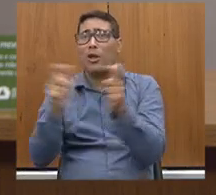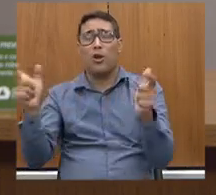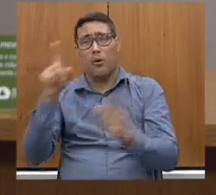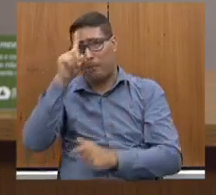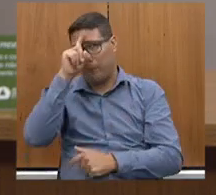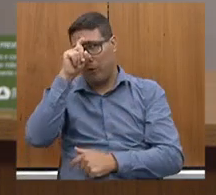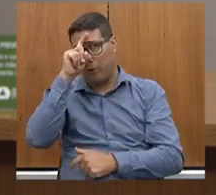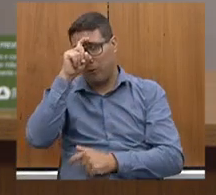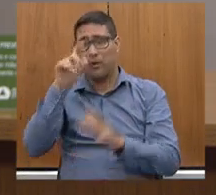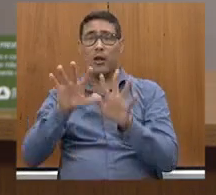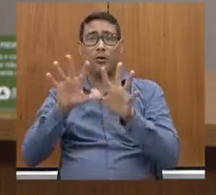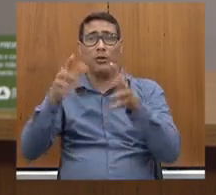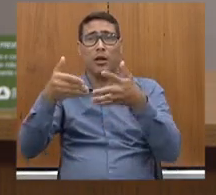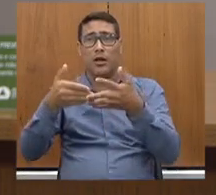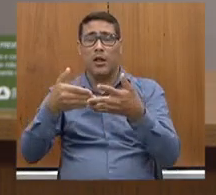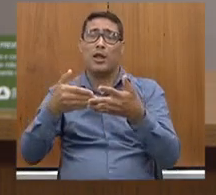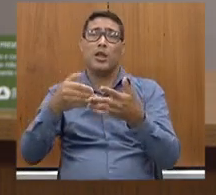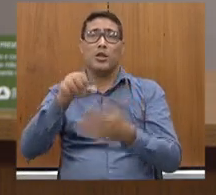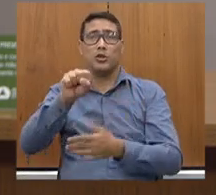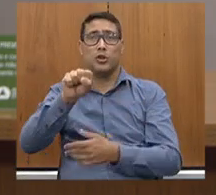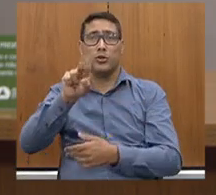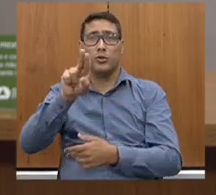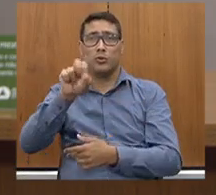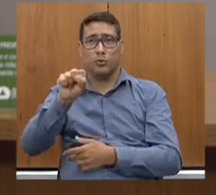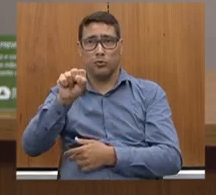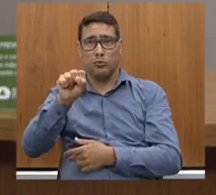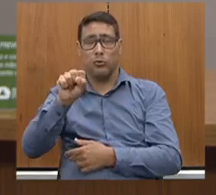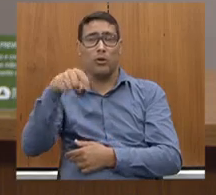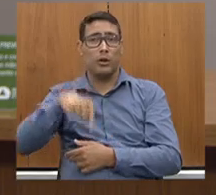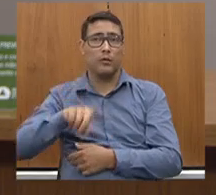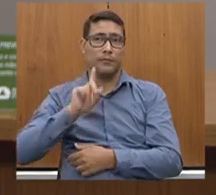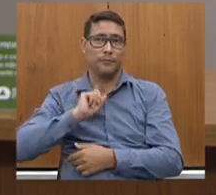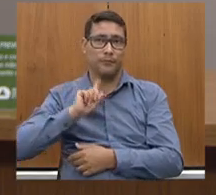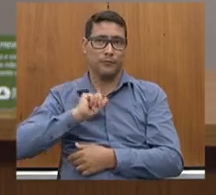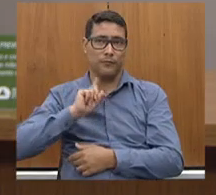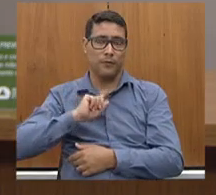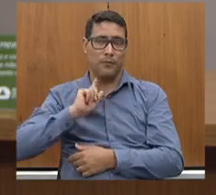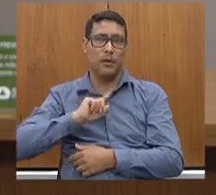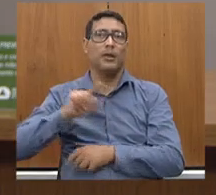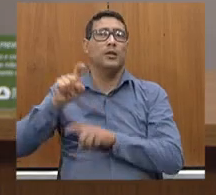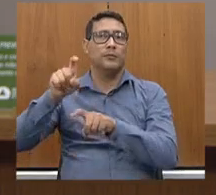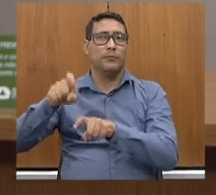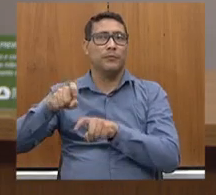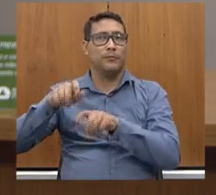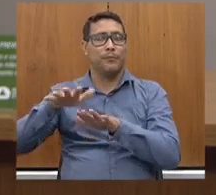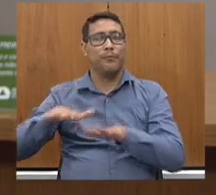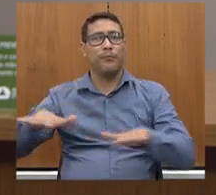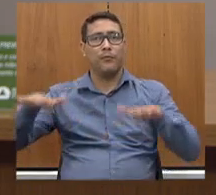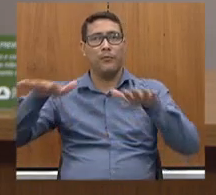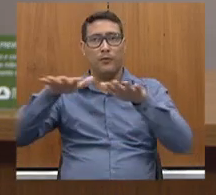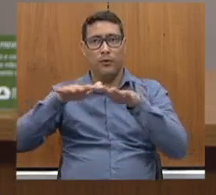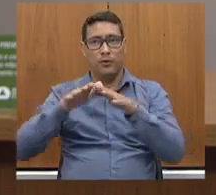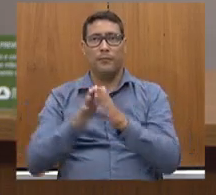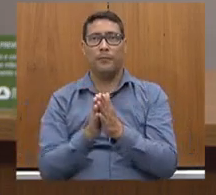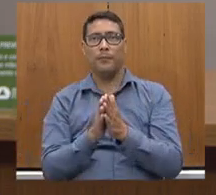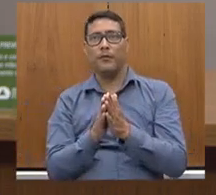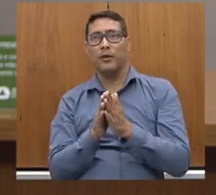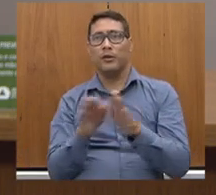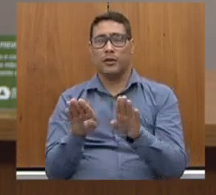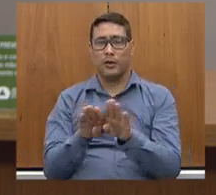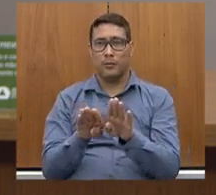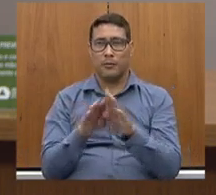do interior do estado de Minas Gerais. Agradecer aí à nossa